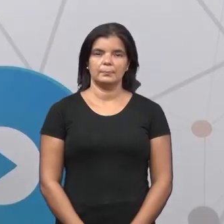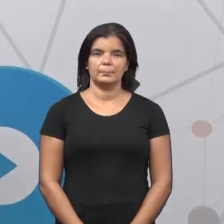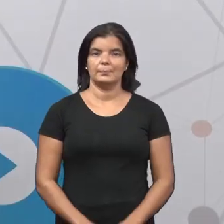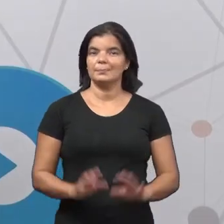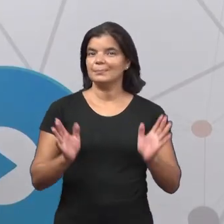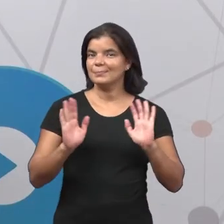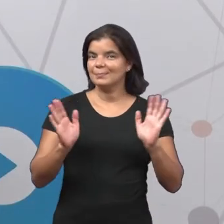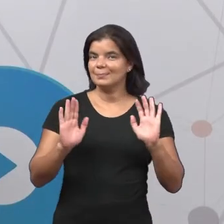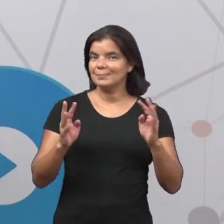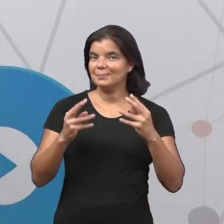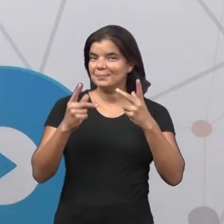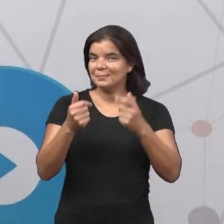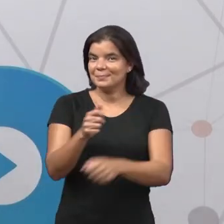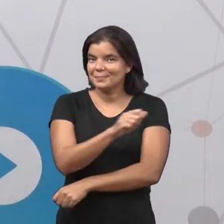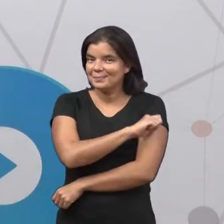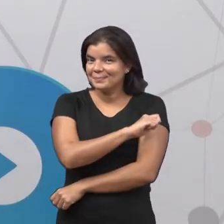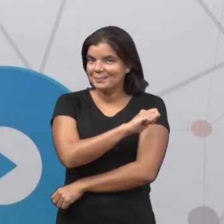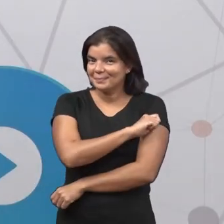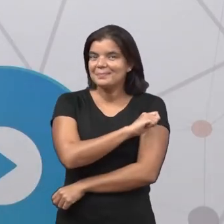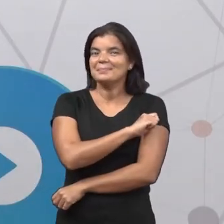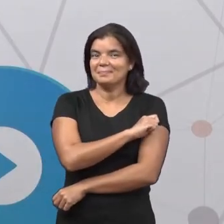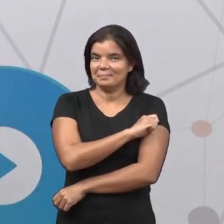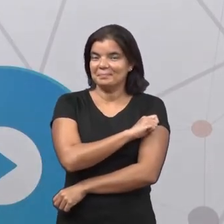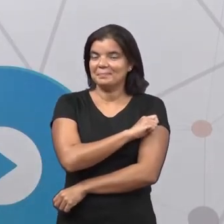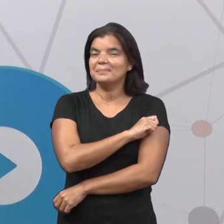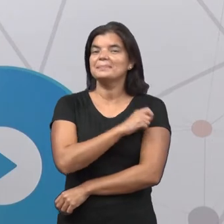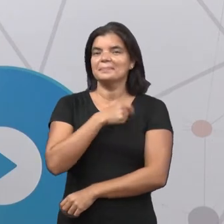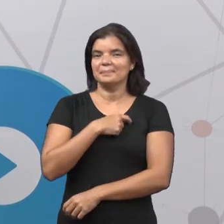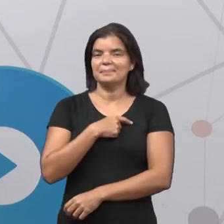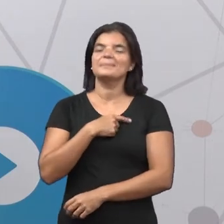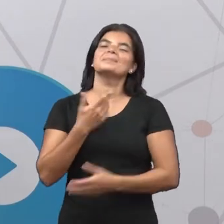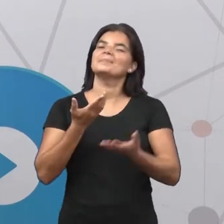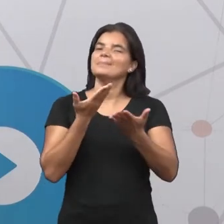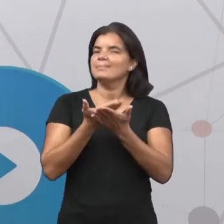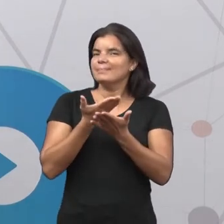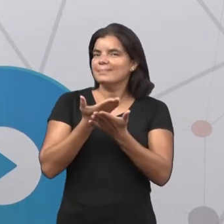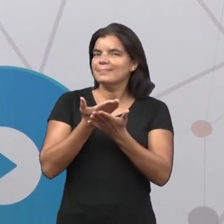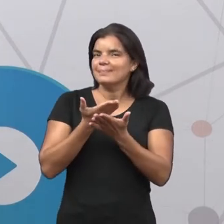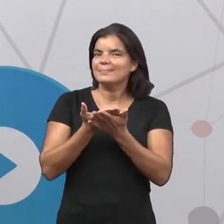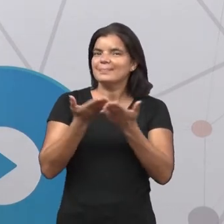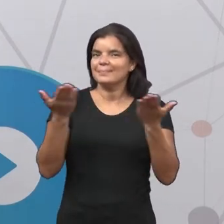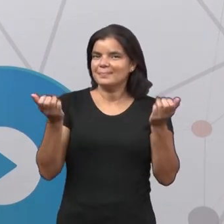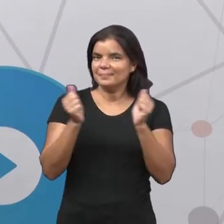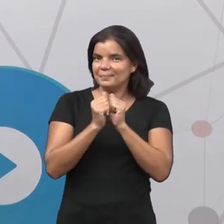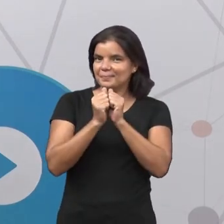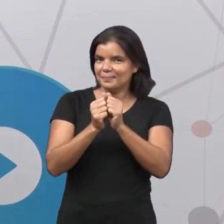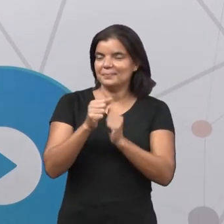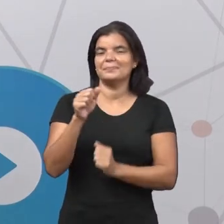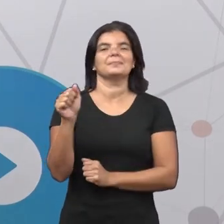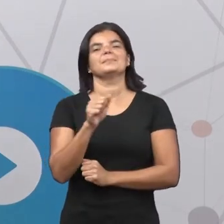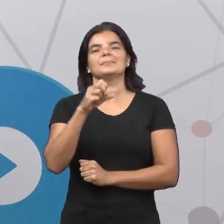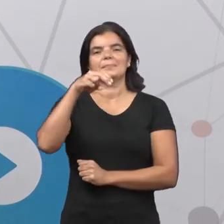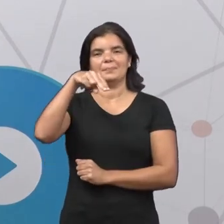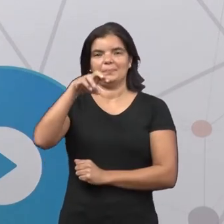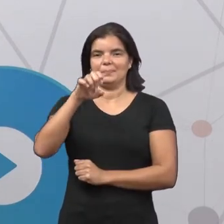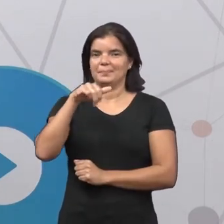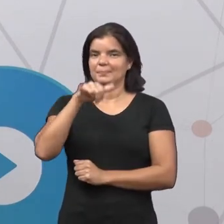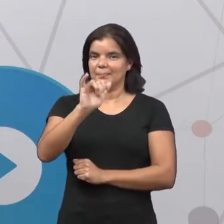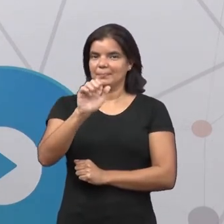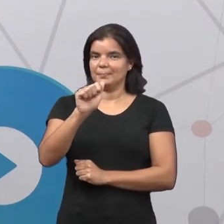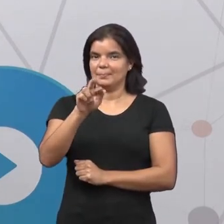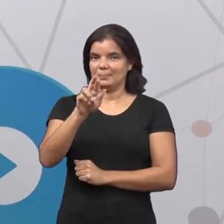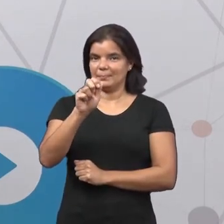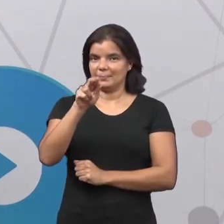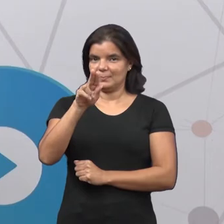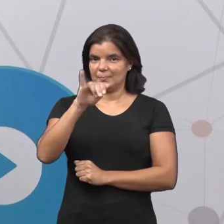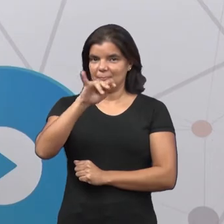Olá a todos os alunos e alunas, estou novamente de volta com vocês. Sou o professor Ney Araújo, ministro